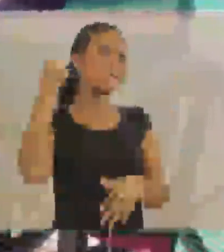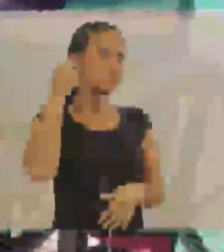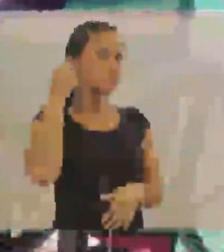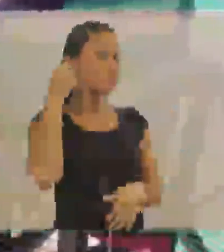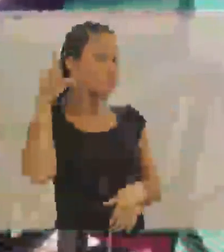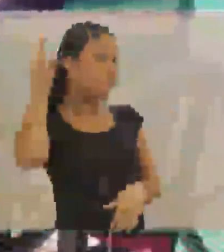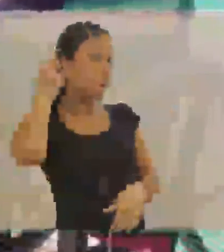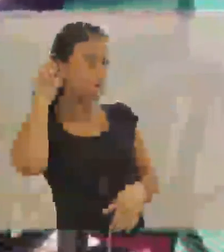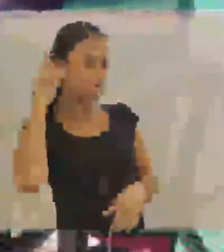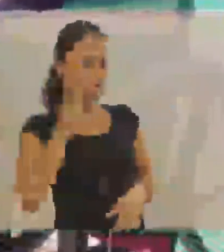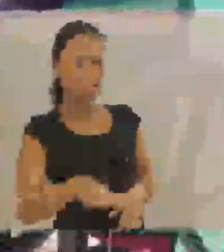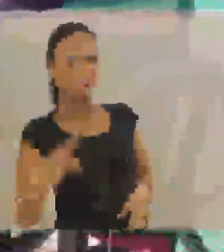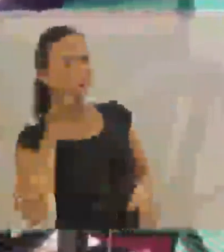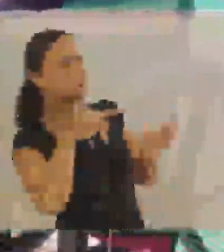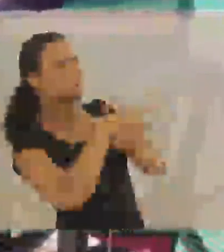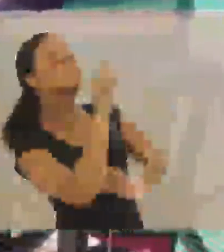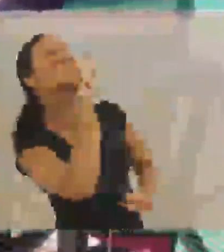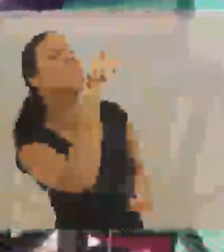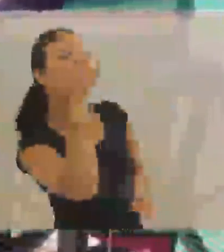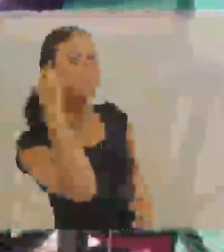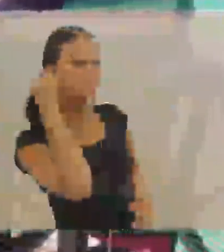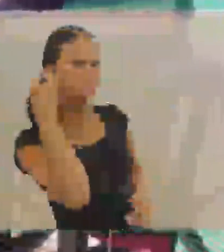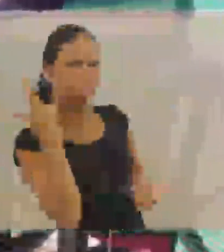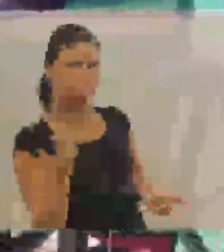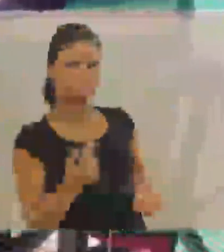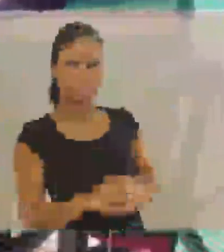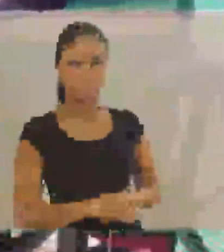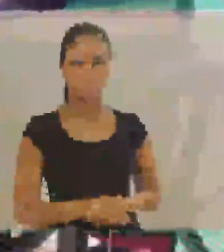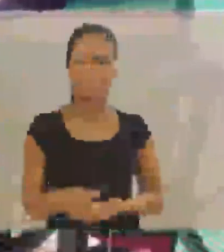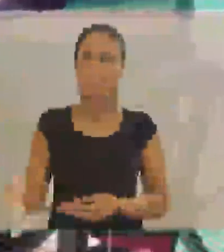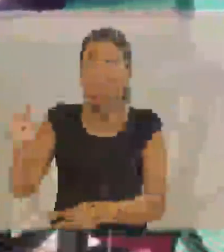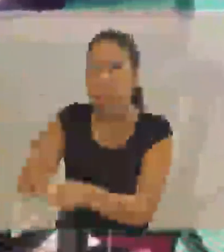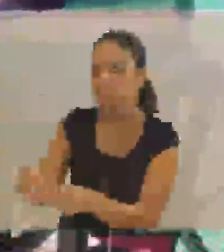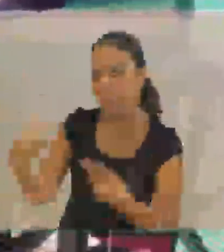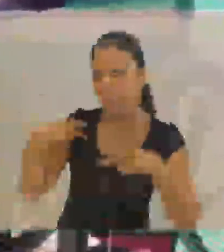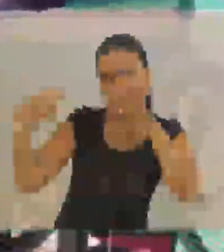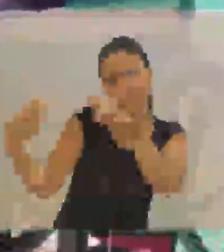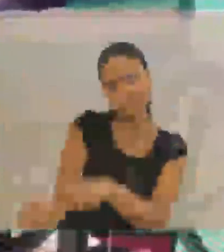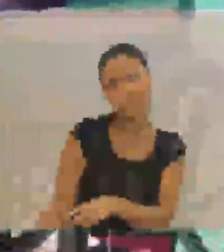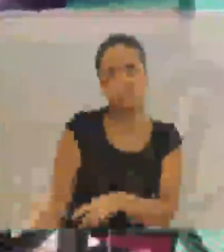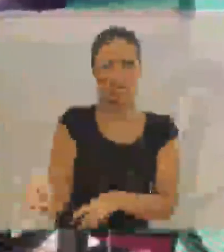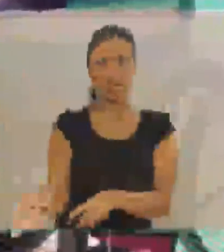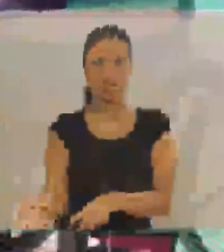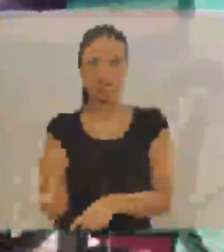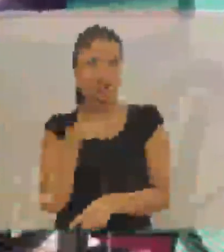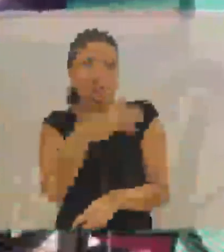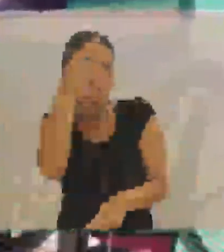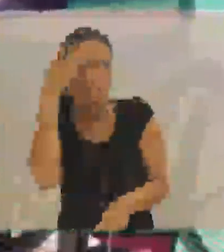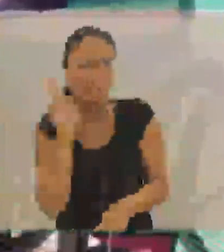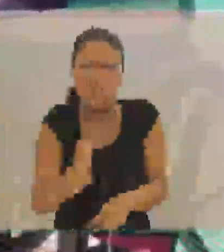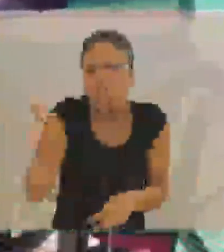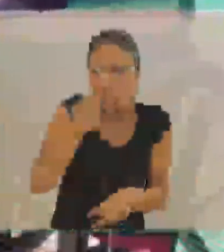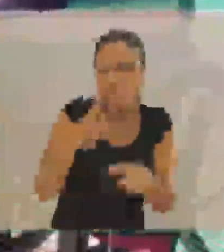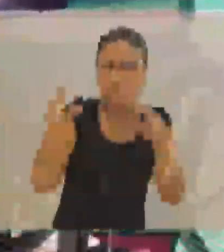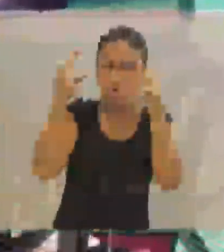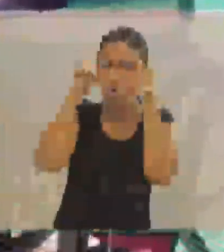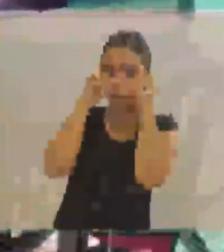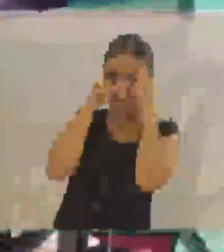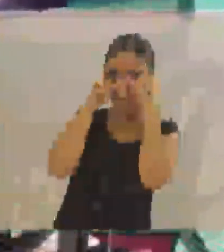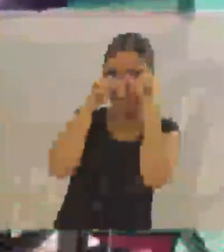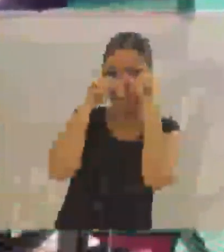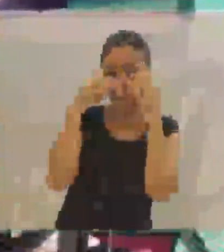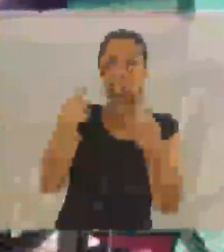apareceu o aparelho. Tia, o que é isso? Sete aqui, vamos conversar. Não tem aquelas pessoas que usam